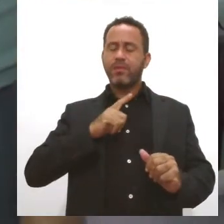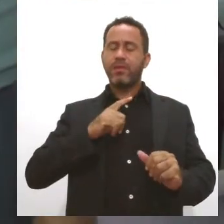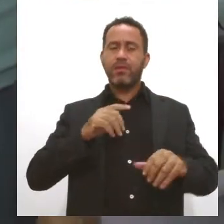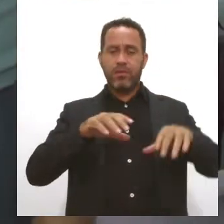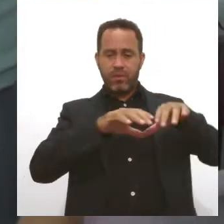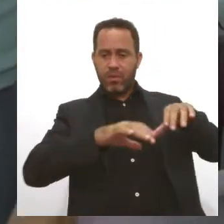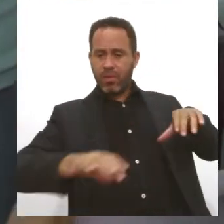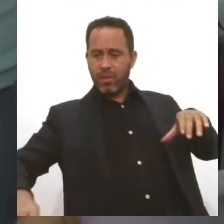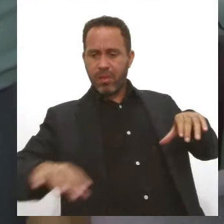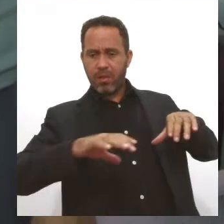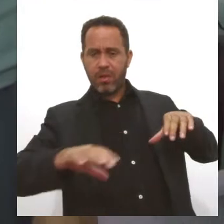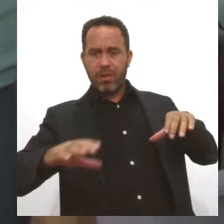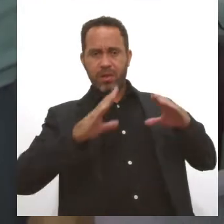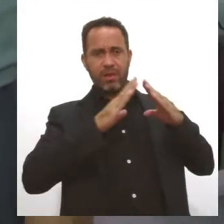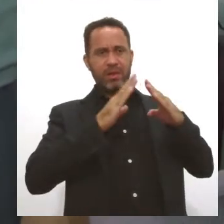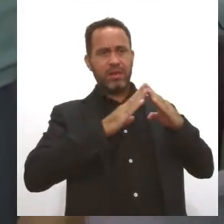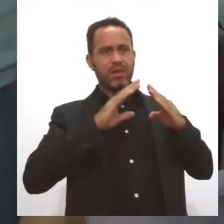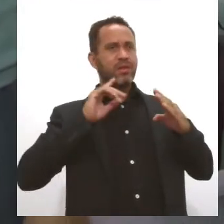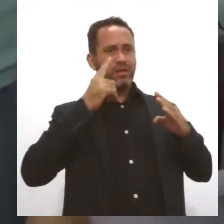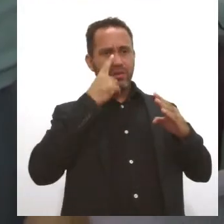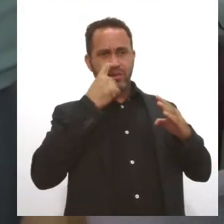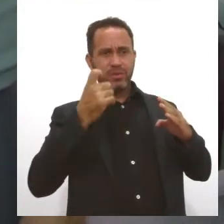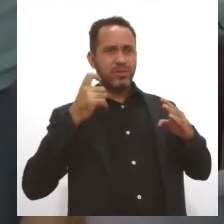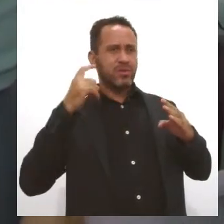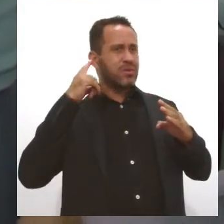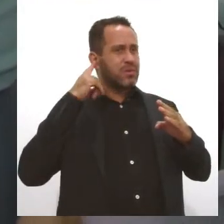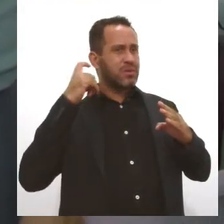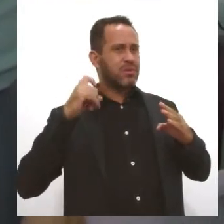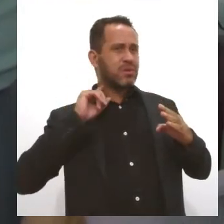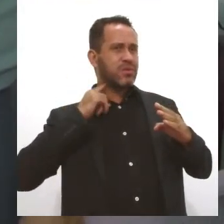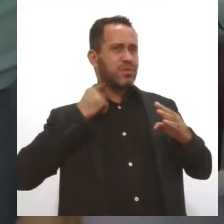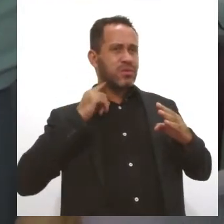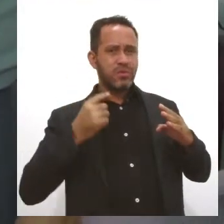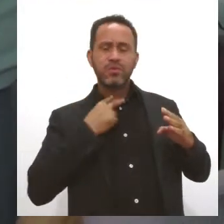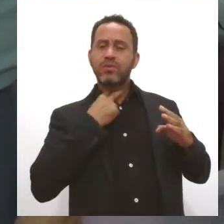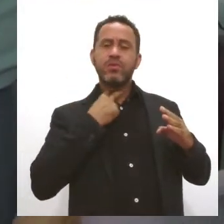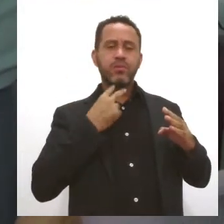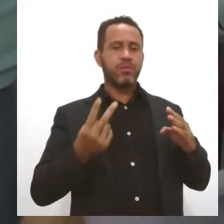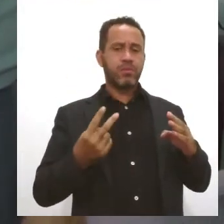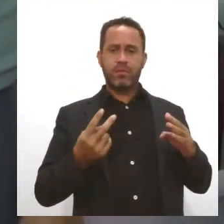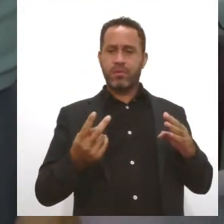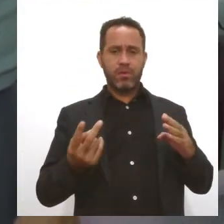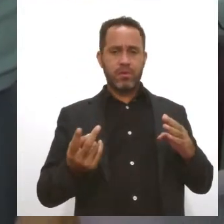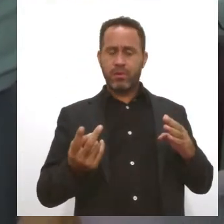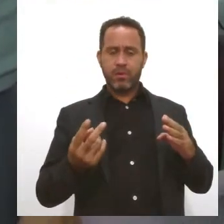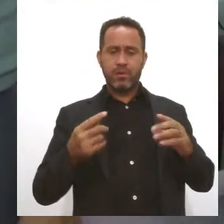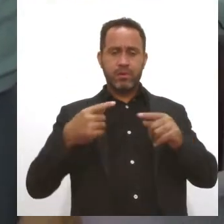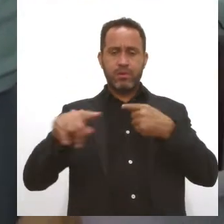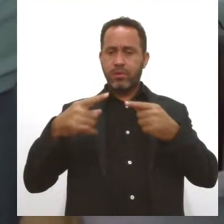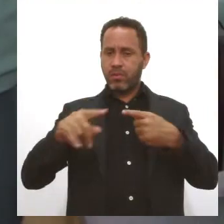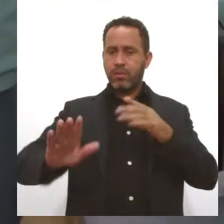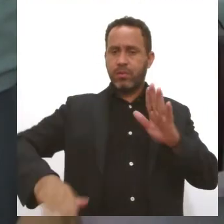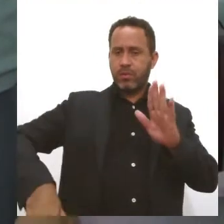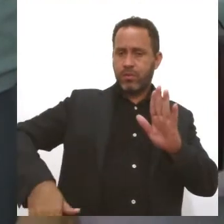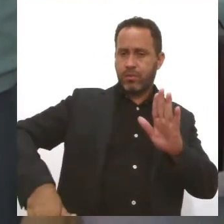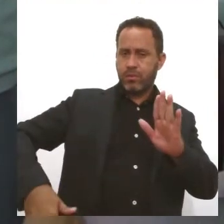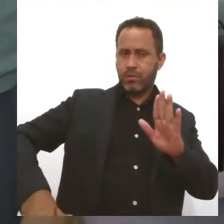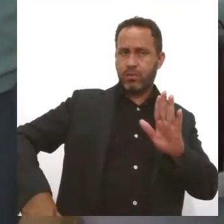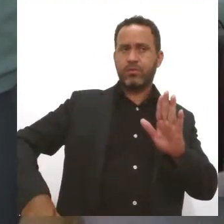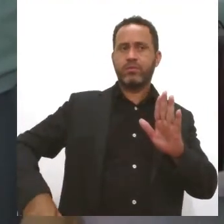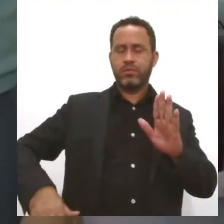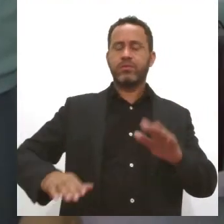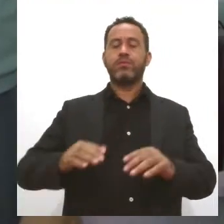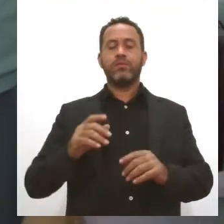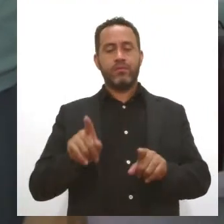desse tipo, ações desse tipo, de forma a, enfim, ter um ambiente, um rio, no nosso caso aqui, os rios limpos e as